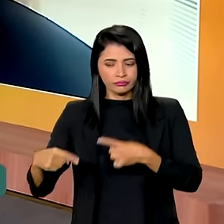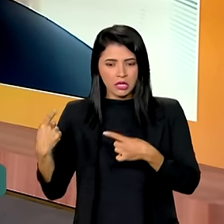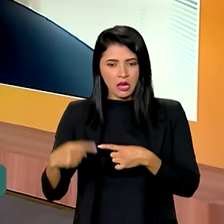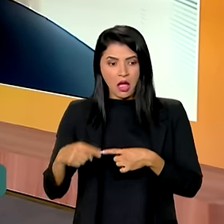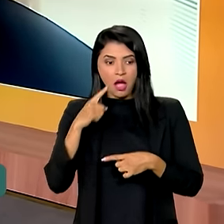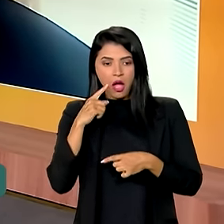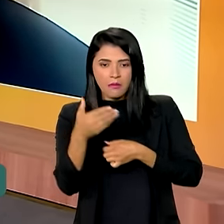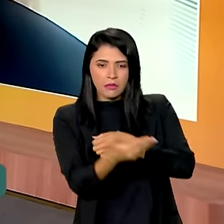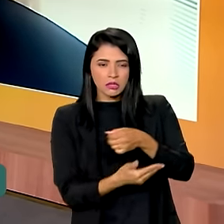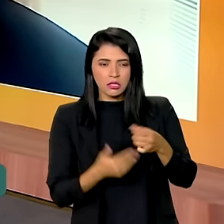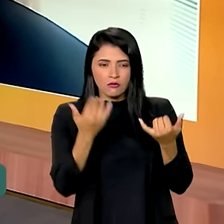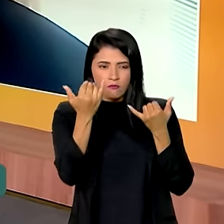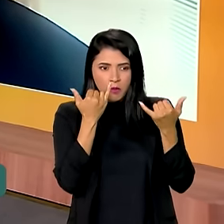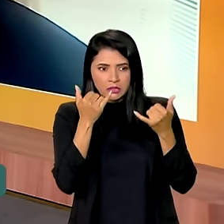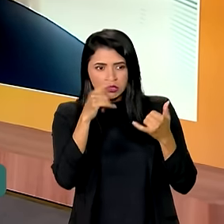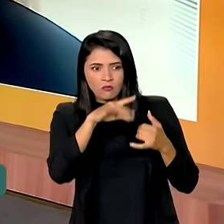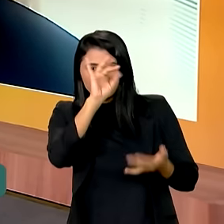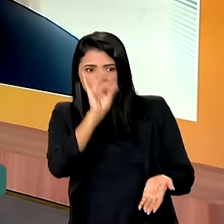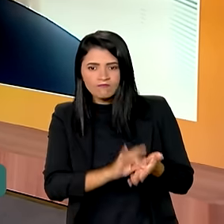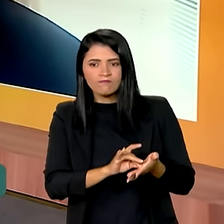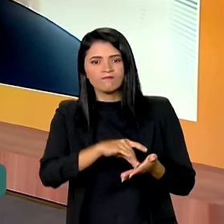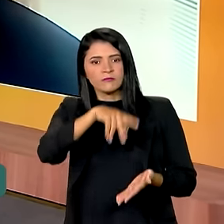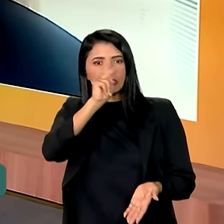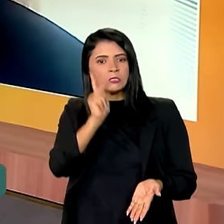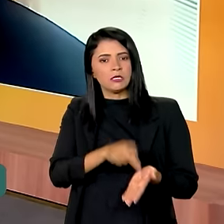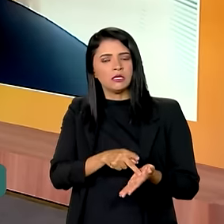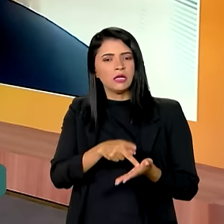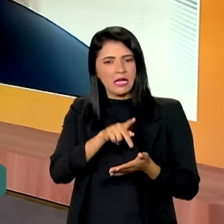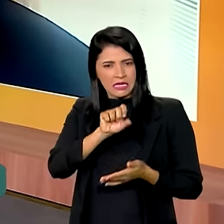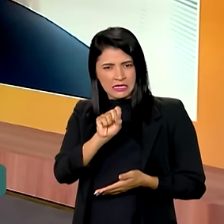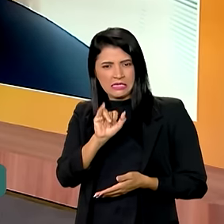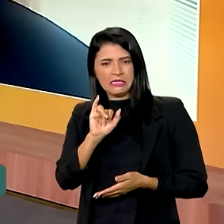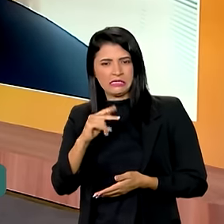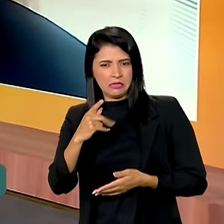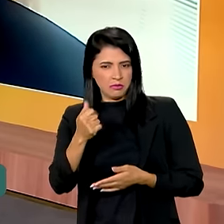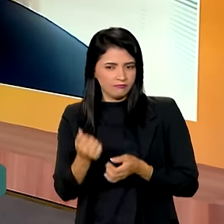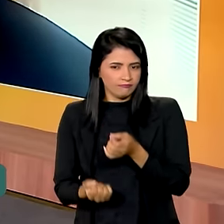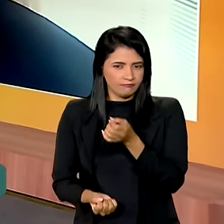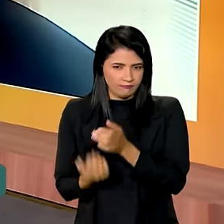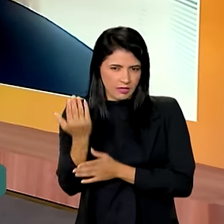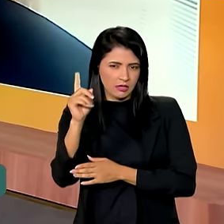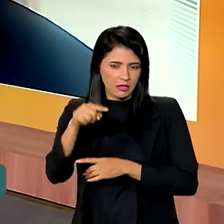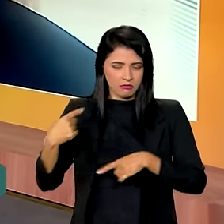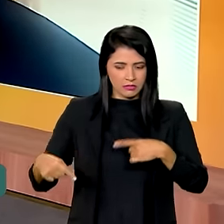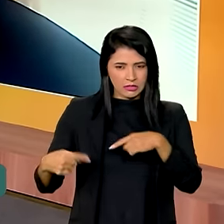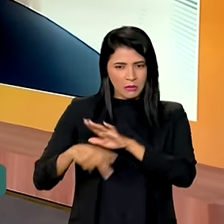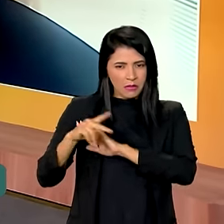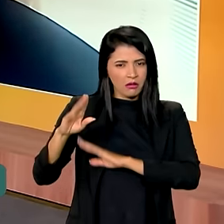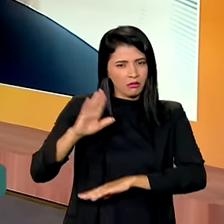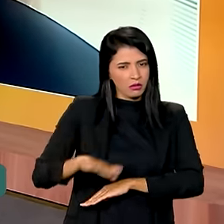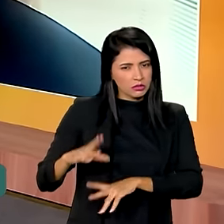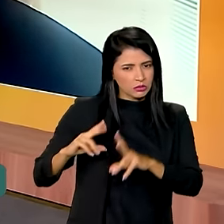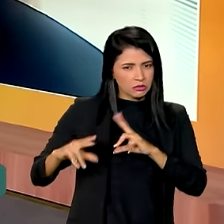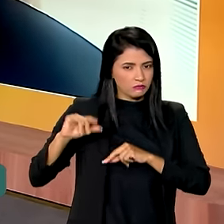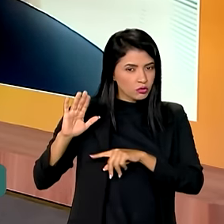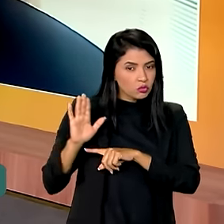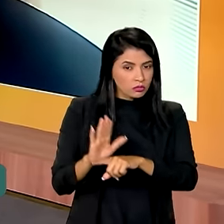dados e informações confiáveis. Esse novo CIPIA vai ajudar então na elaboração de políticas voltadas para crianças e adolescentes?